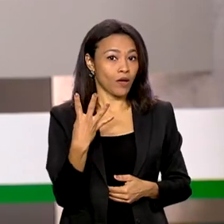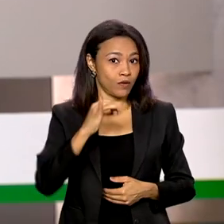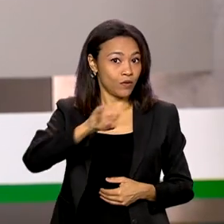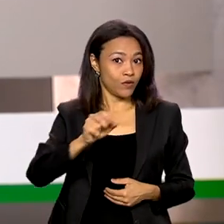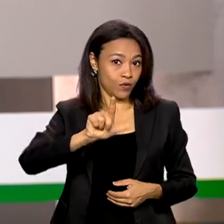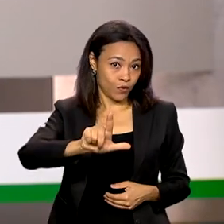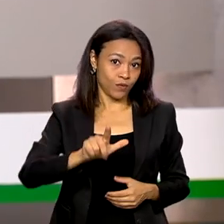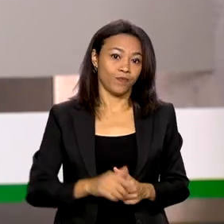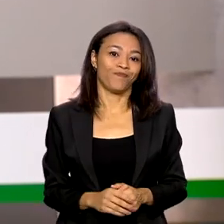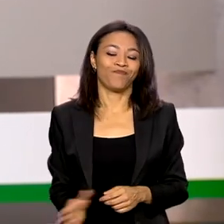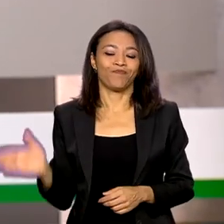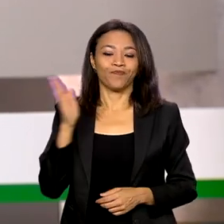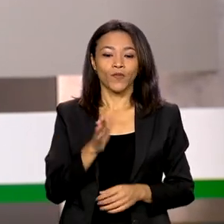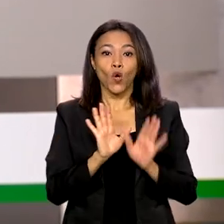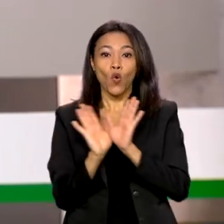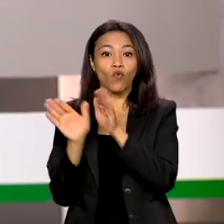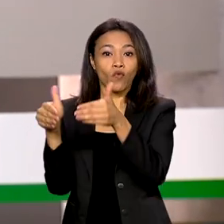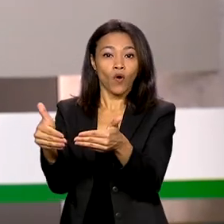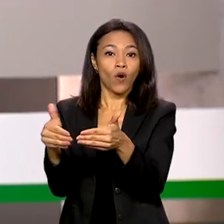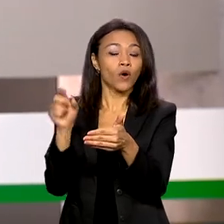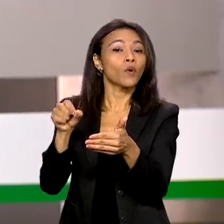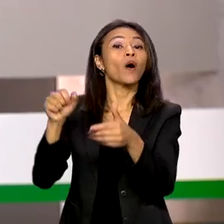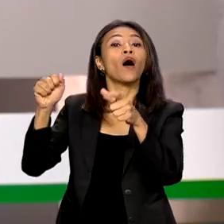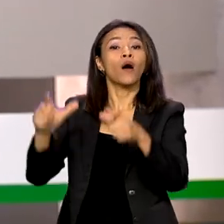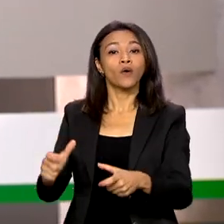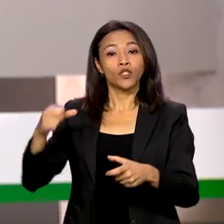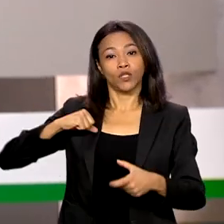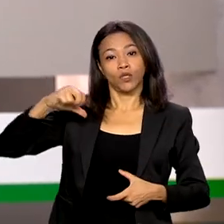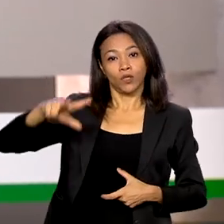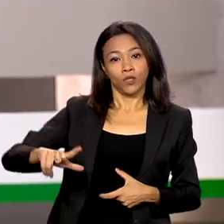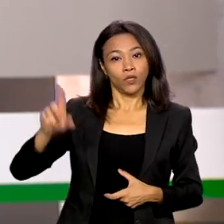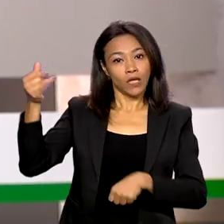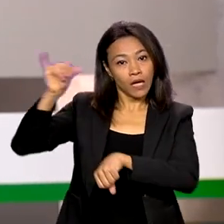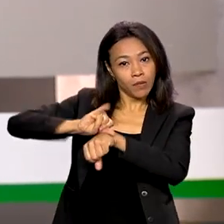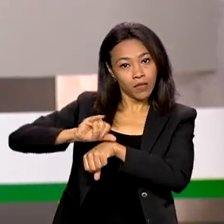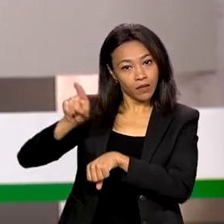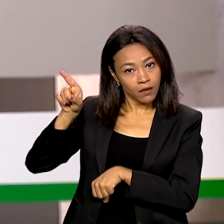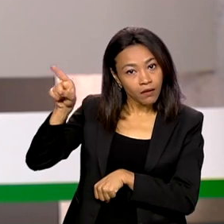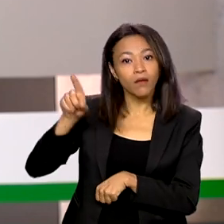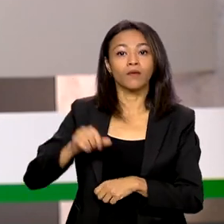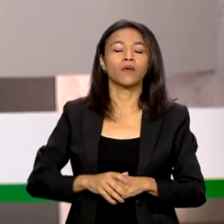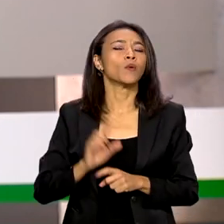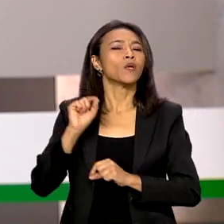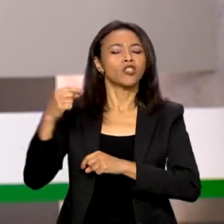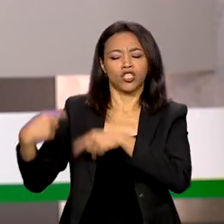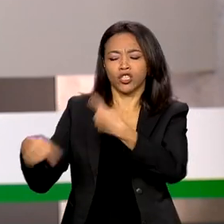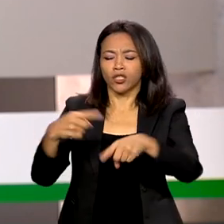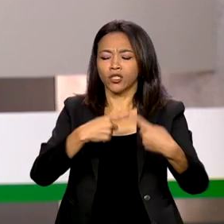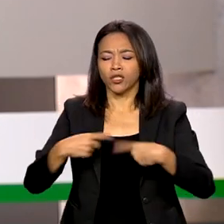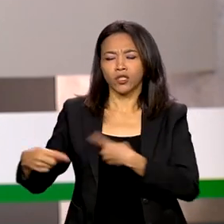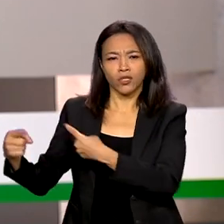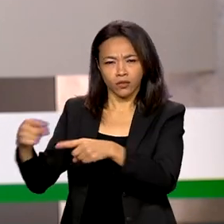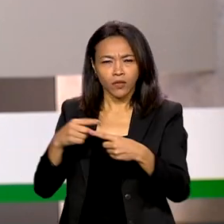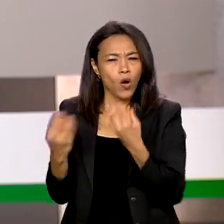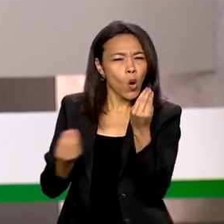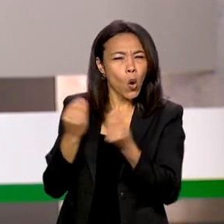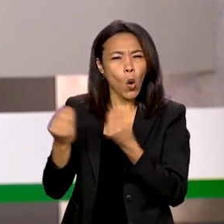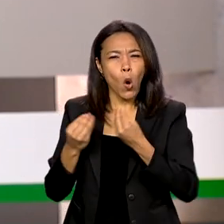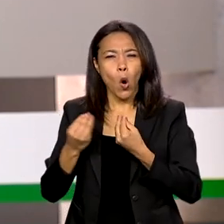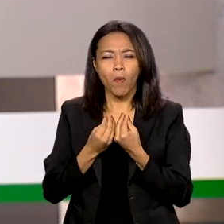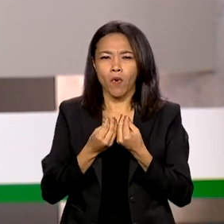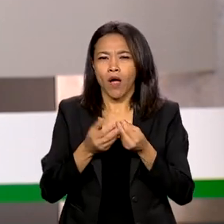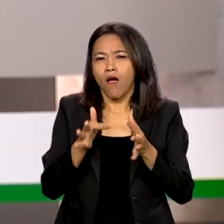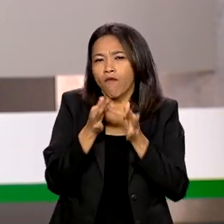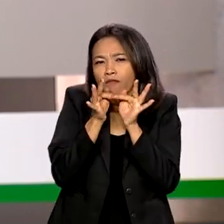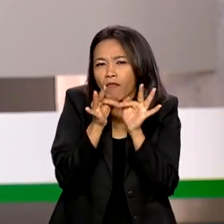O Fórum Jurídico de Lisboa terminou ontem na capital portuguesa e discutiu como as notícias falsas e a